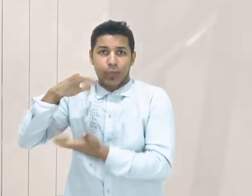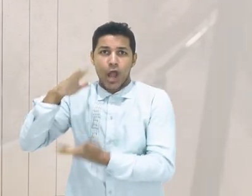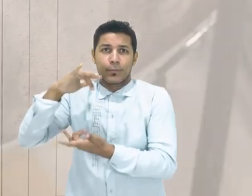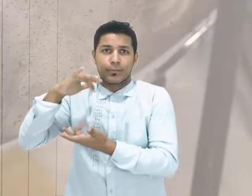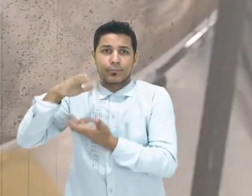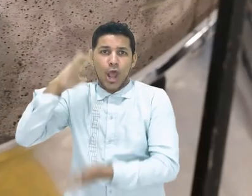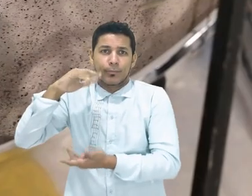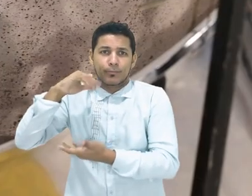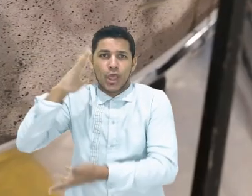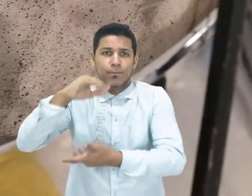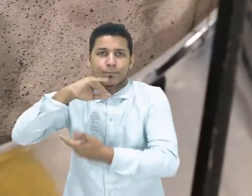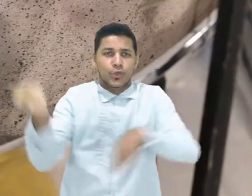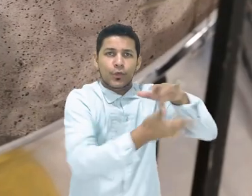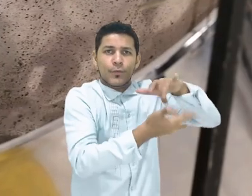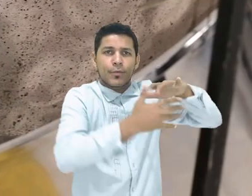Amém.